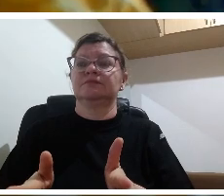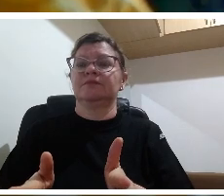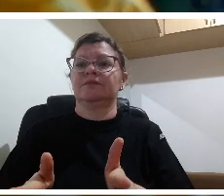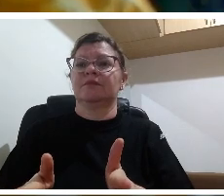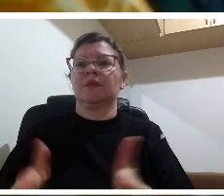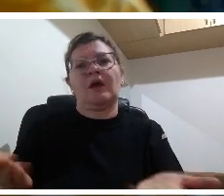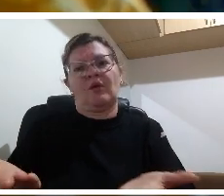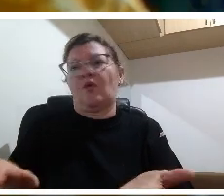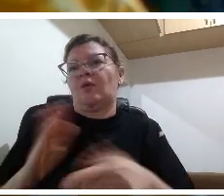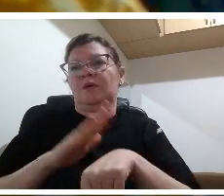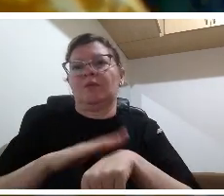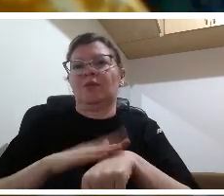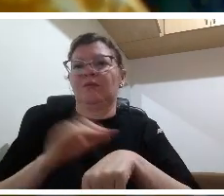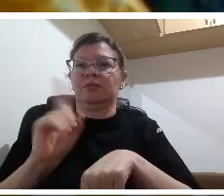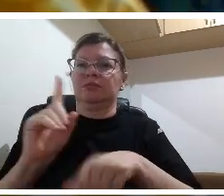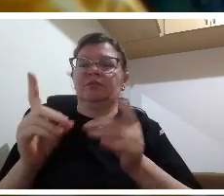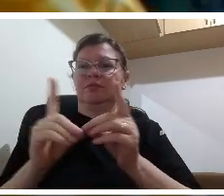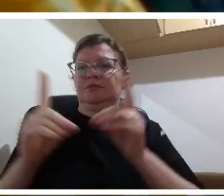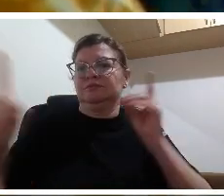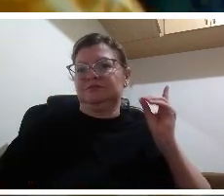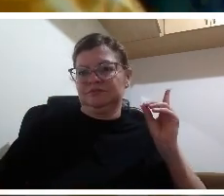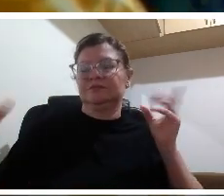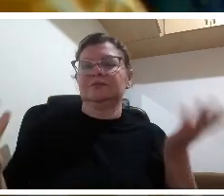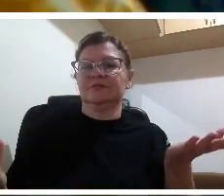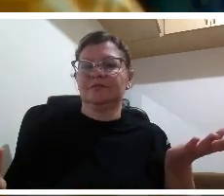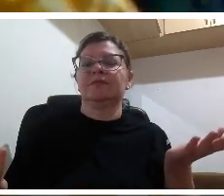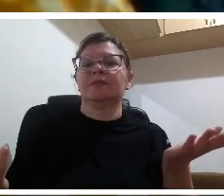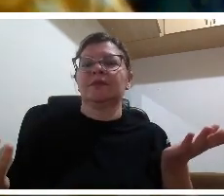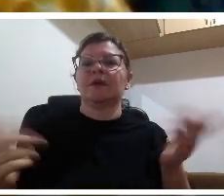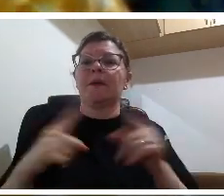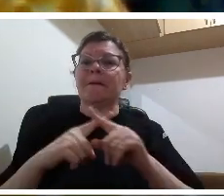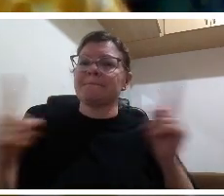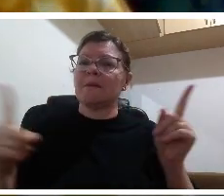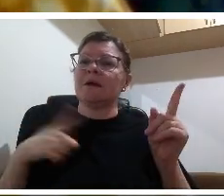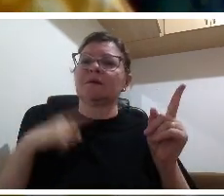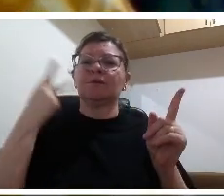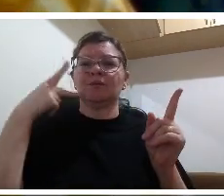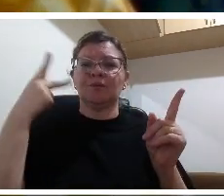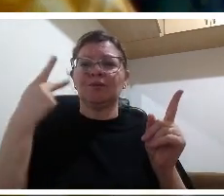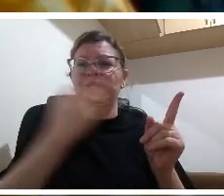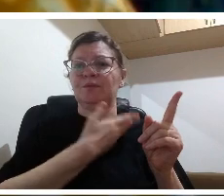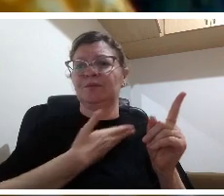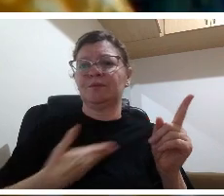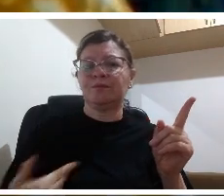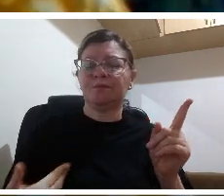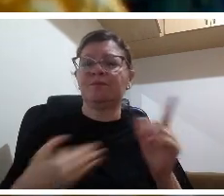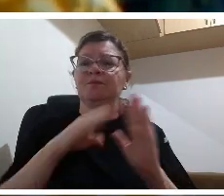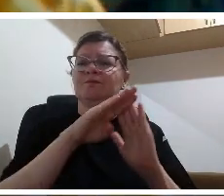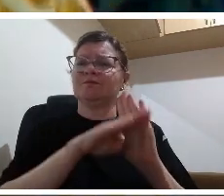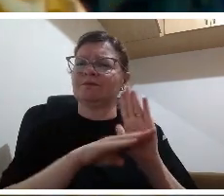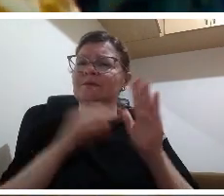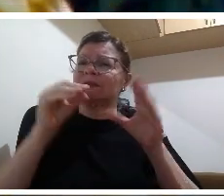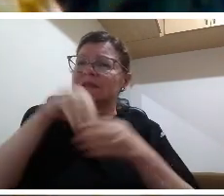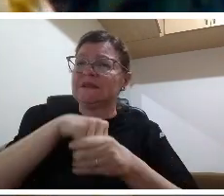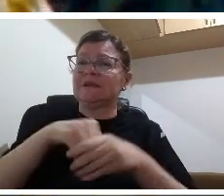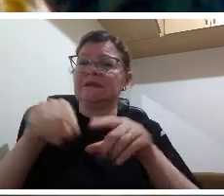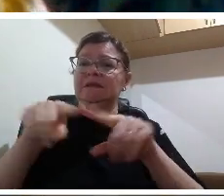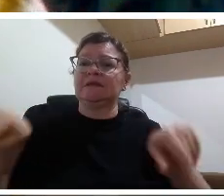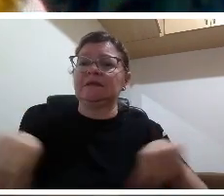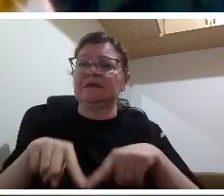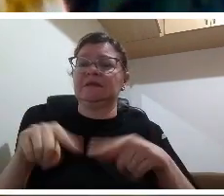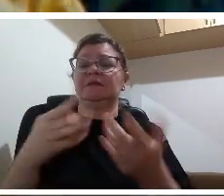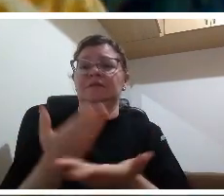mesmo tempo a gente não está vendo esse resultado nessa questão das reprovações dessas avaliações eu queria que o professor